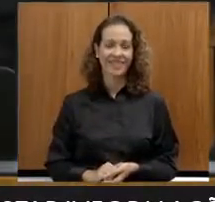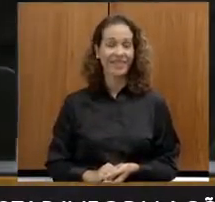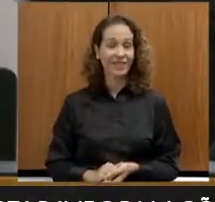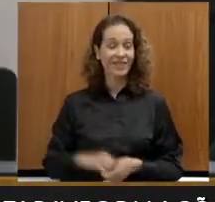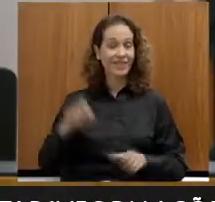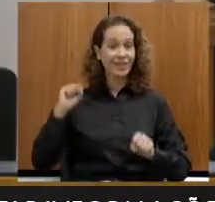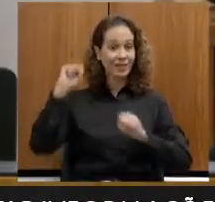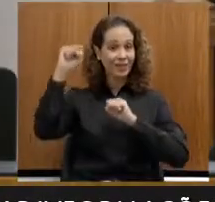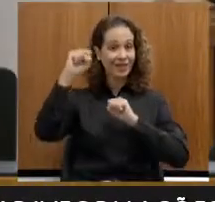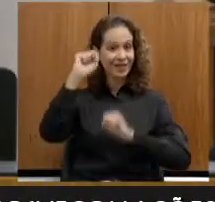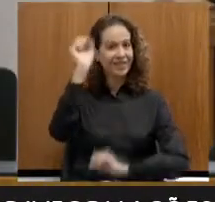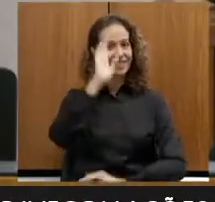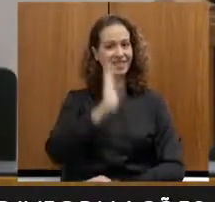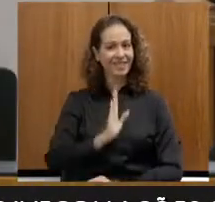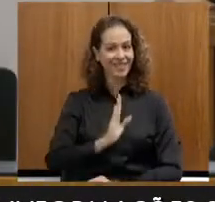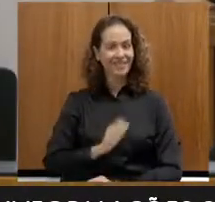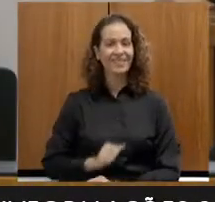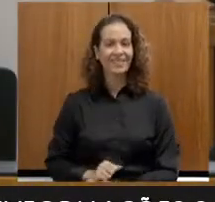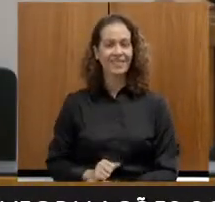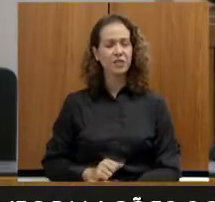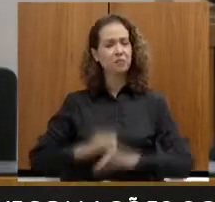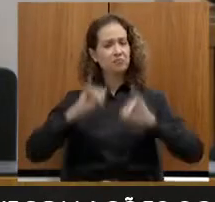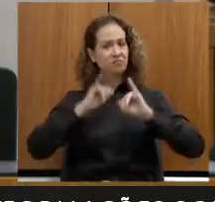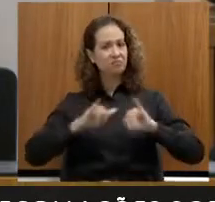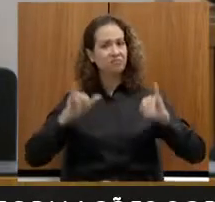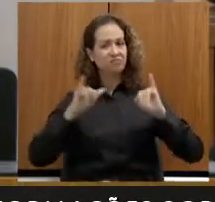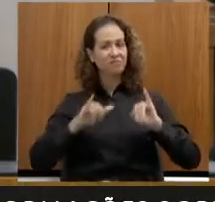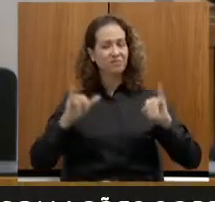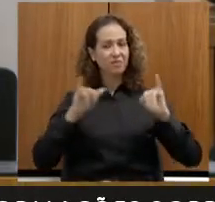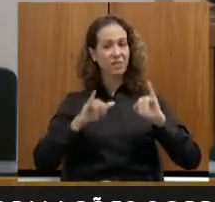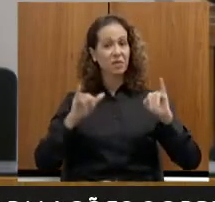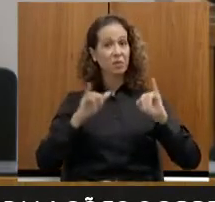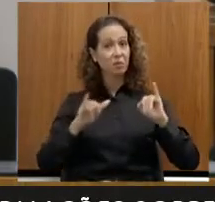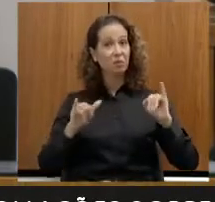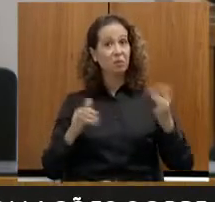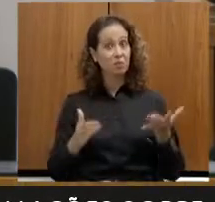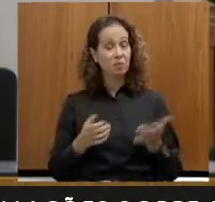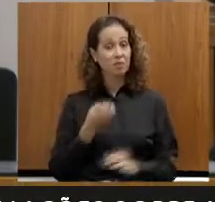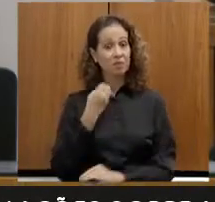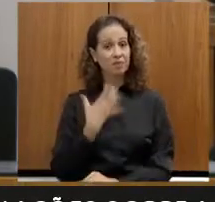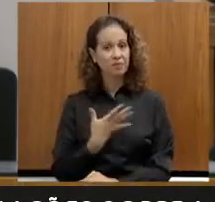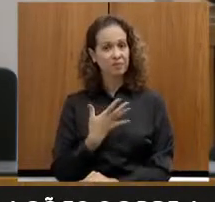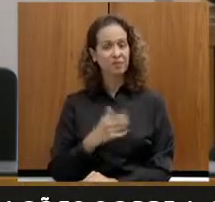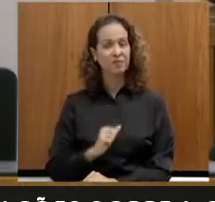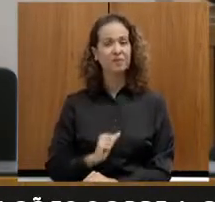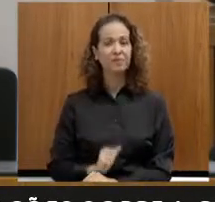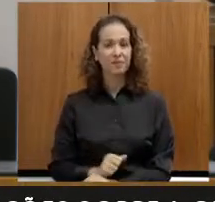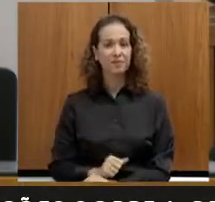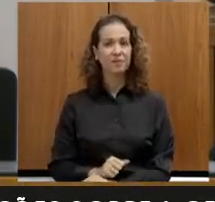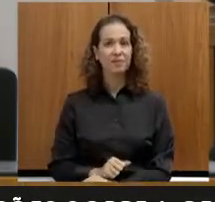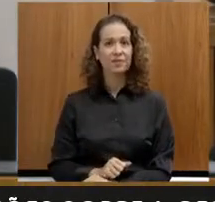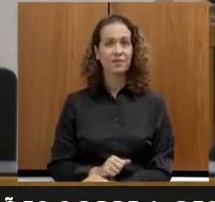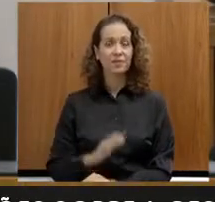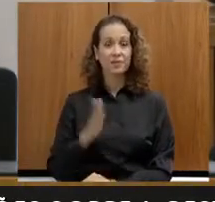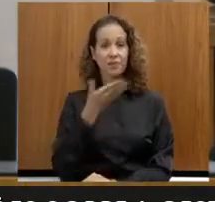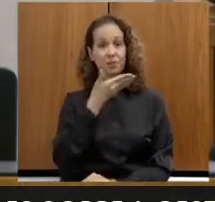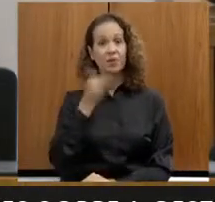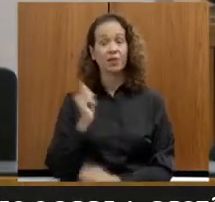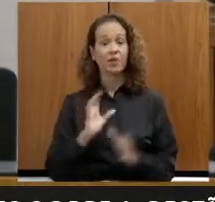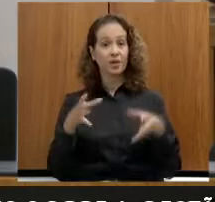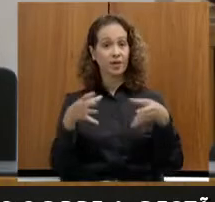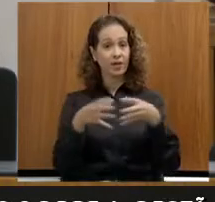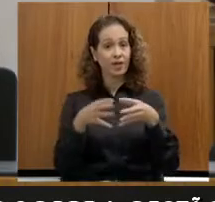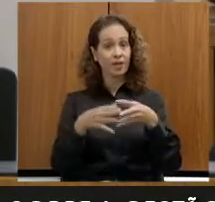Foi uma campanha muito regular, foi a melhor equipe durante todo o